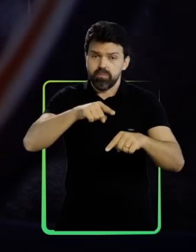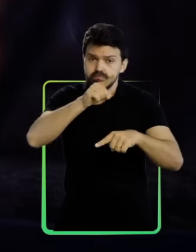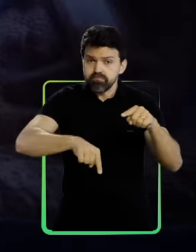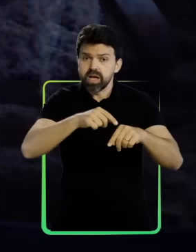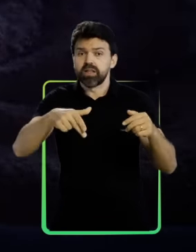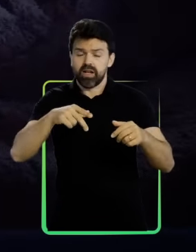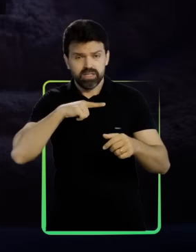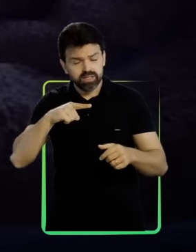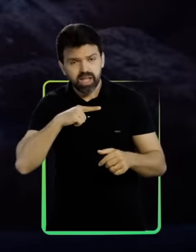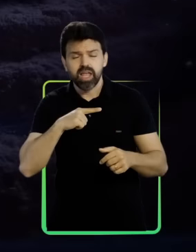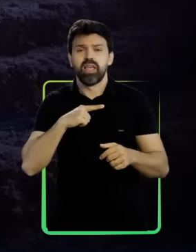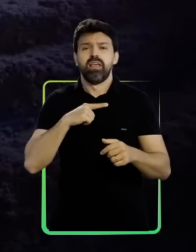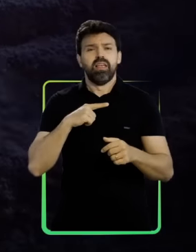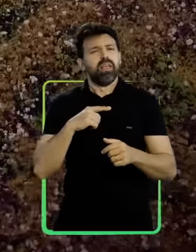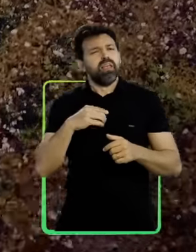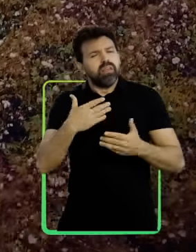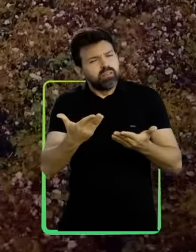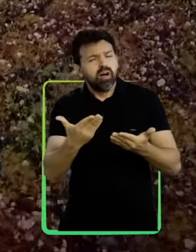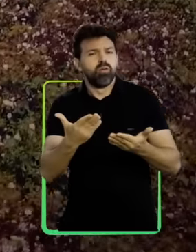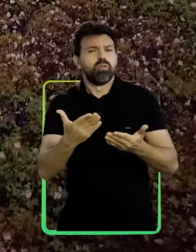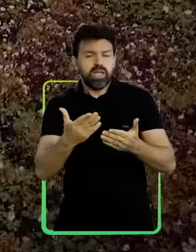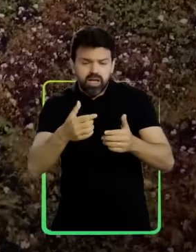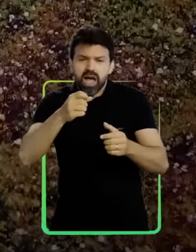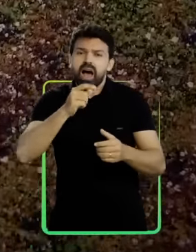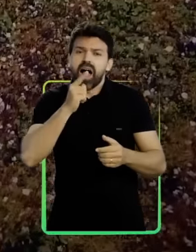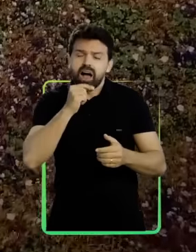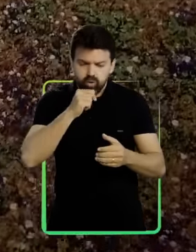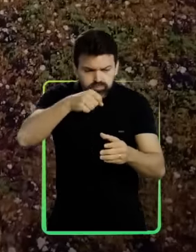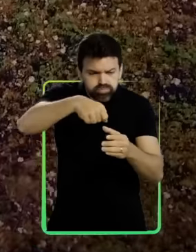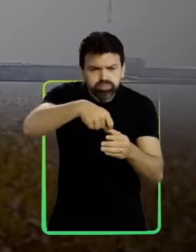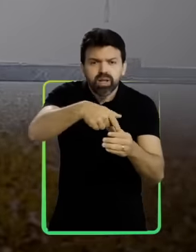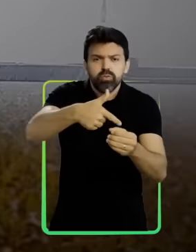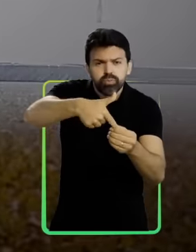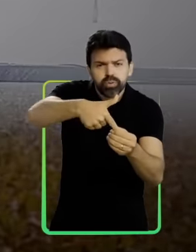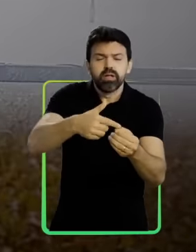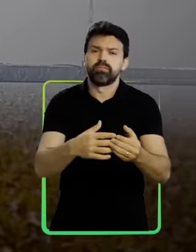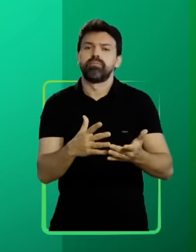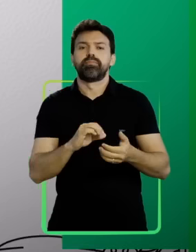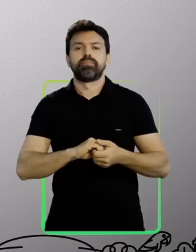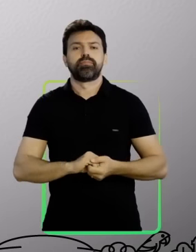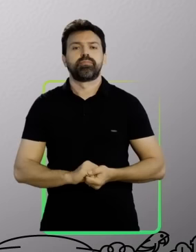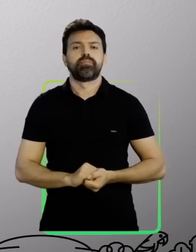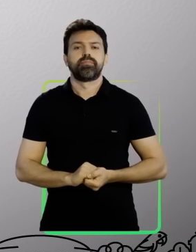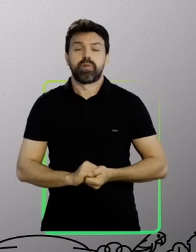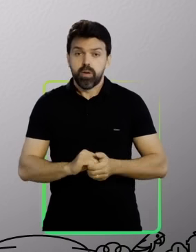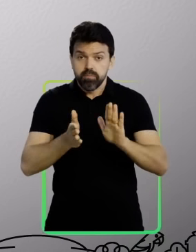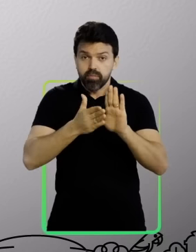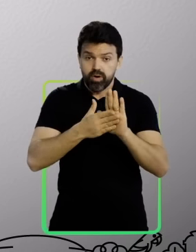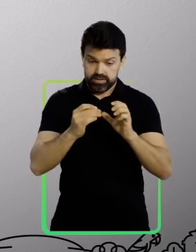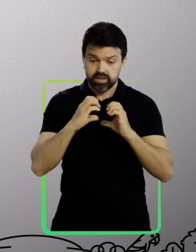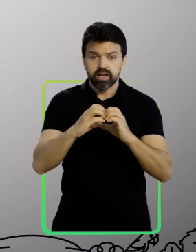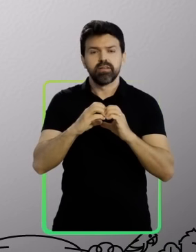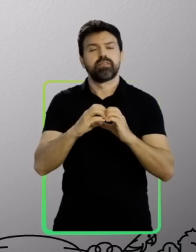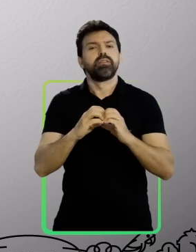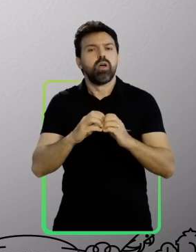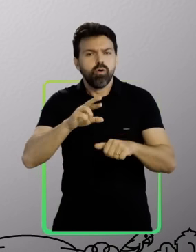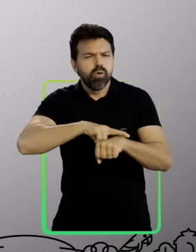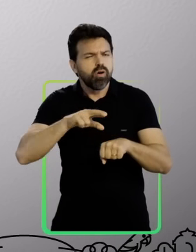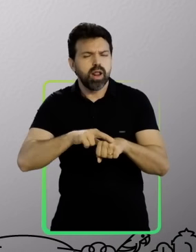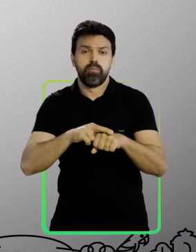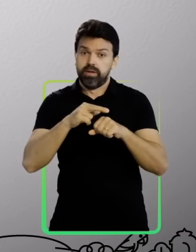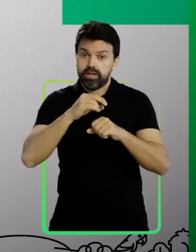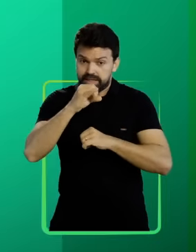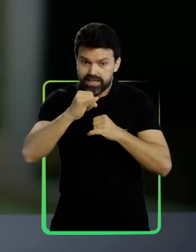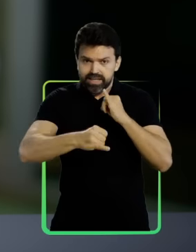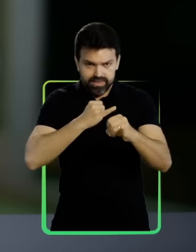maquinários e equipamentos. Como a irrigação de terras de plantio, por exemplo. Propostas de Tereza. Roraima